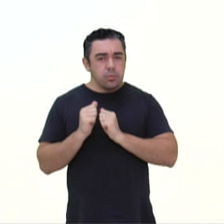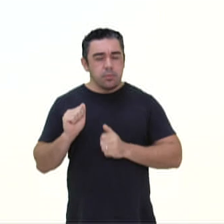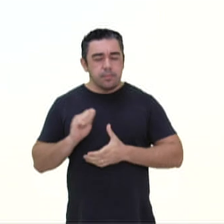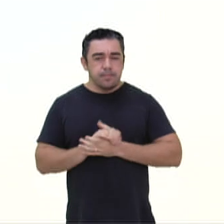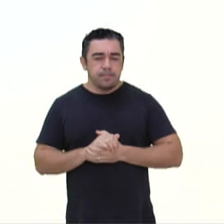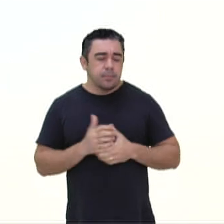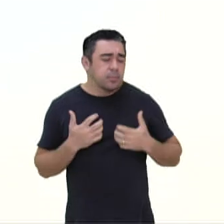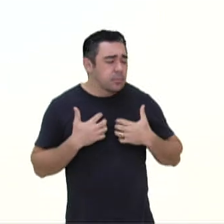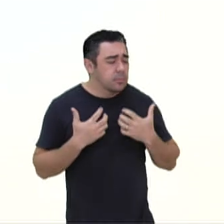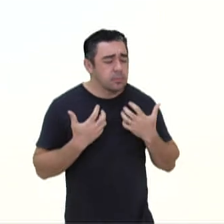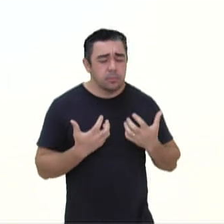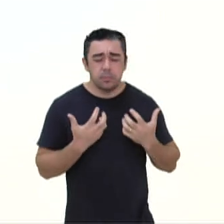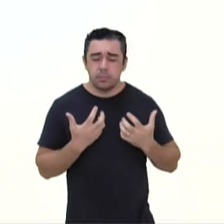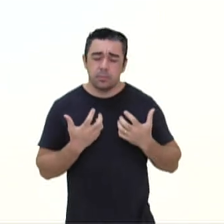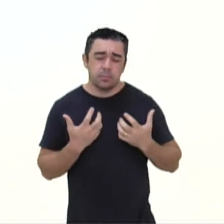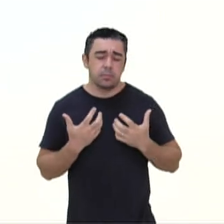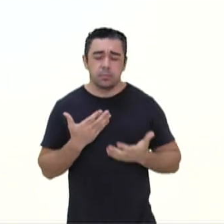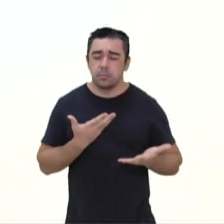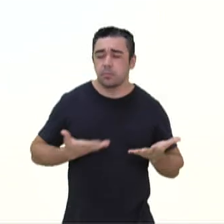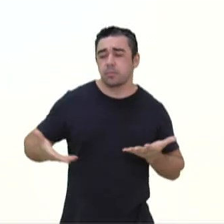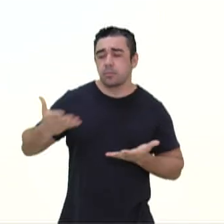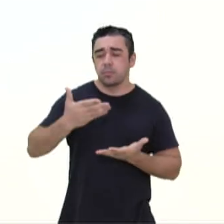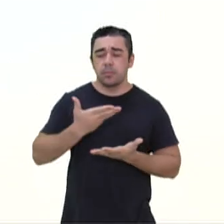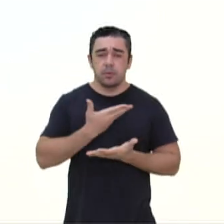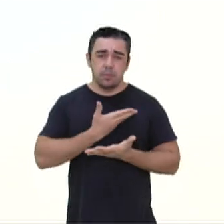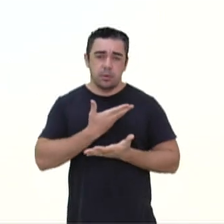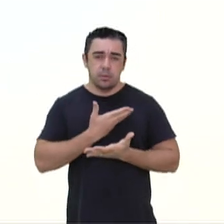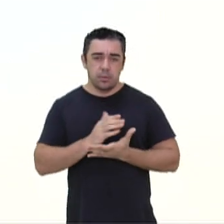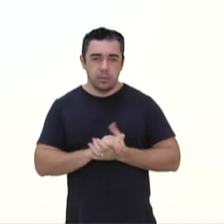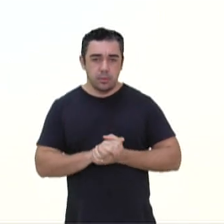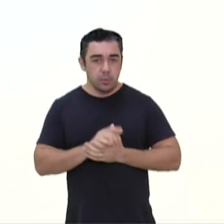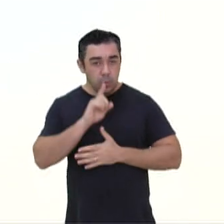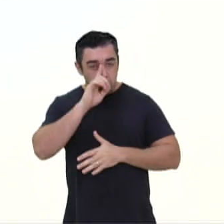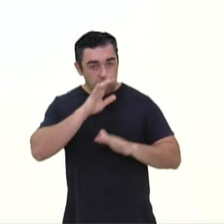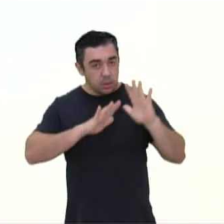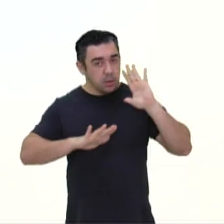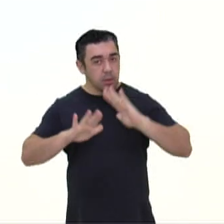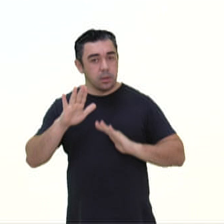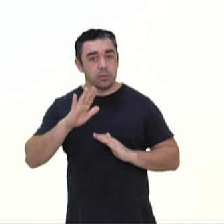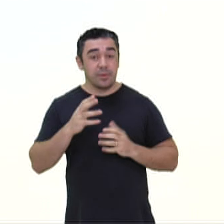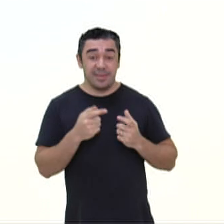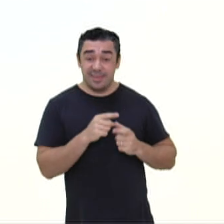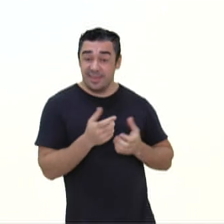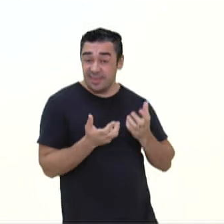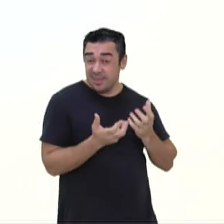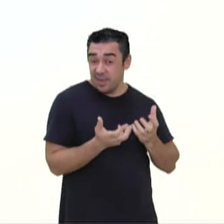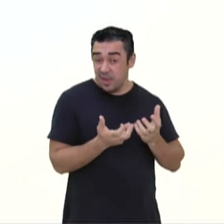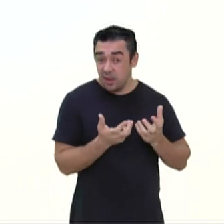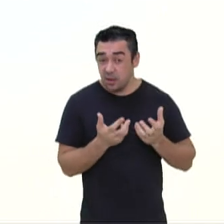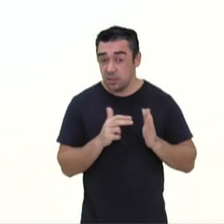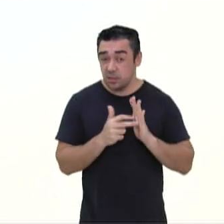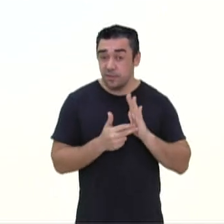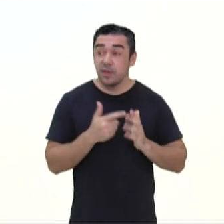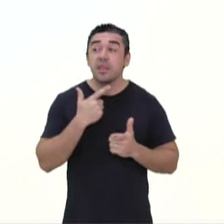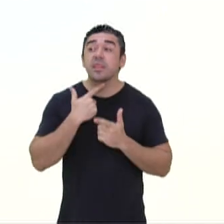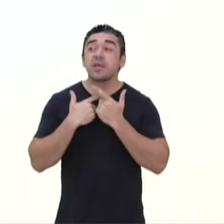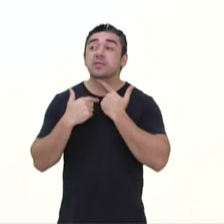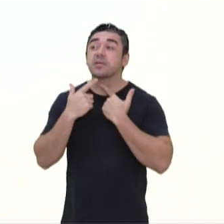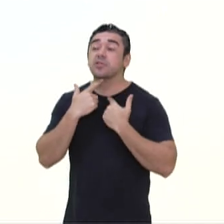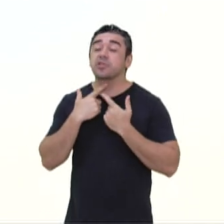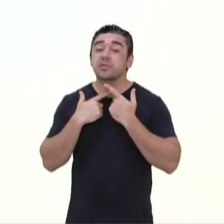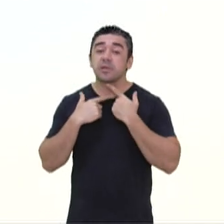Quero muito aos meus amigos. Cuidado ali, tá? Porque no querer, tipo, ah, desejar, eu